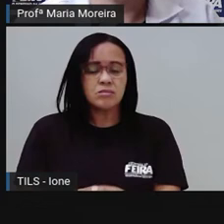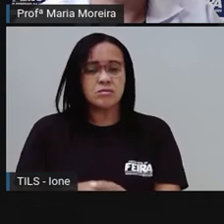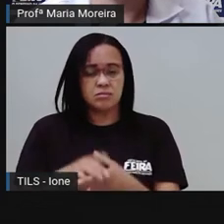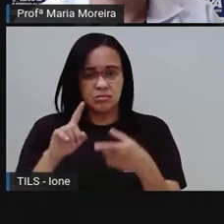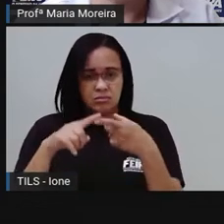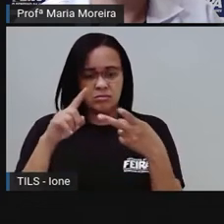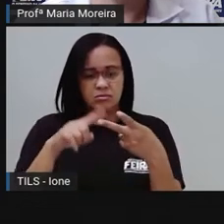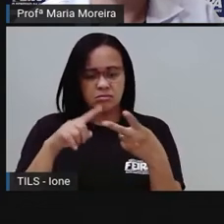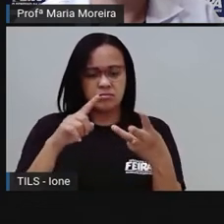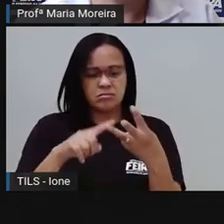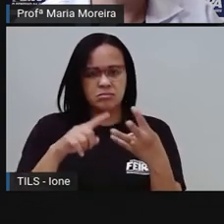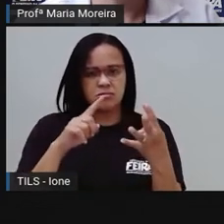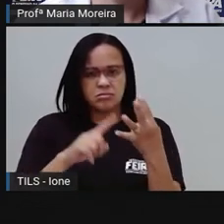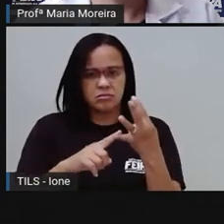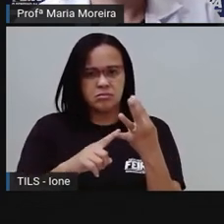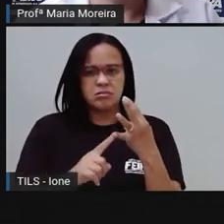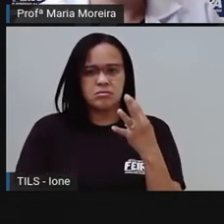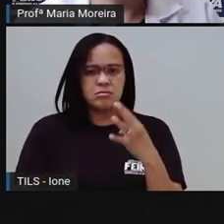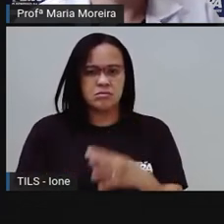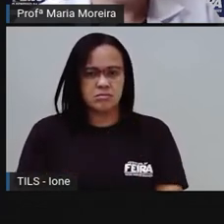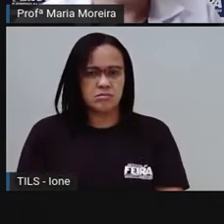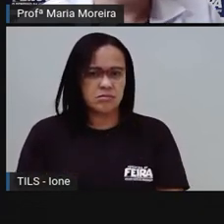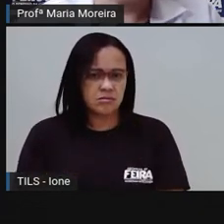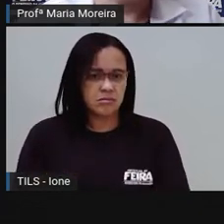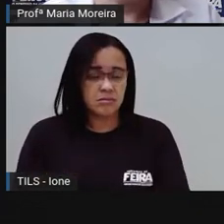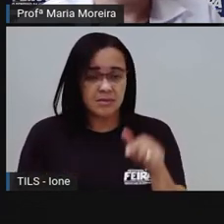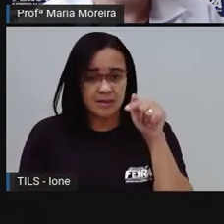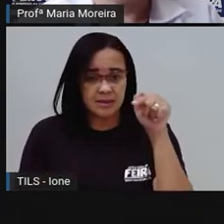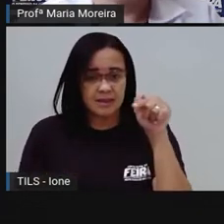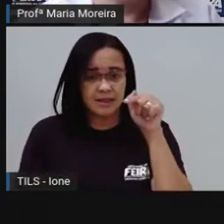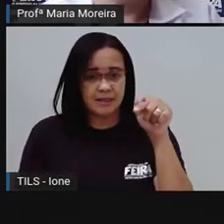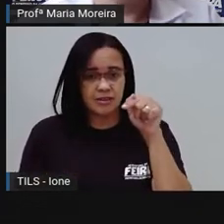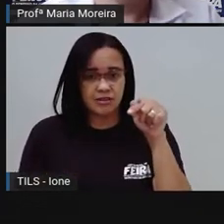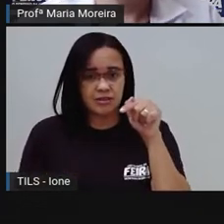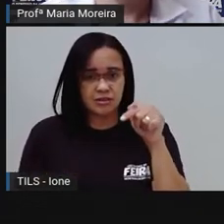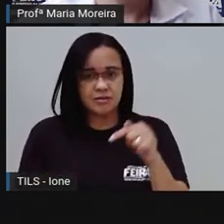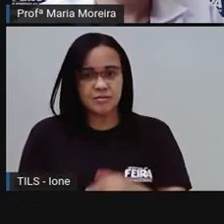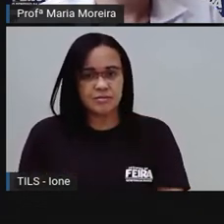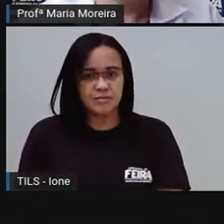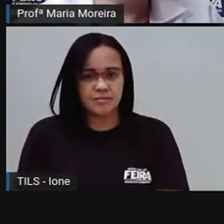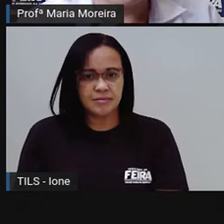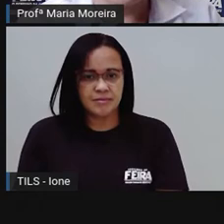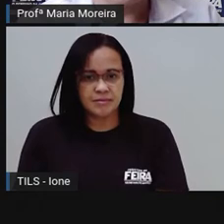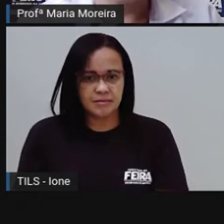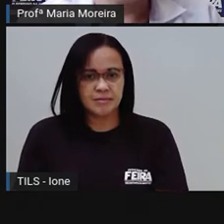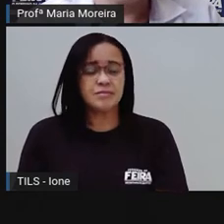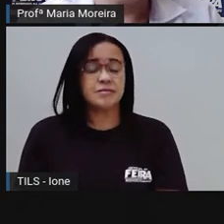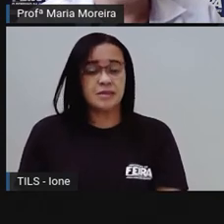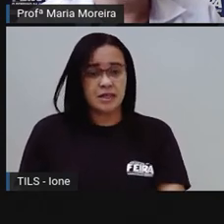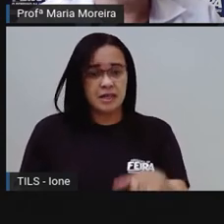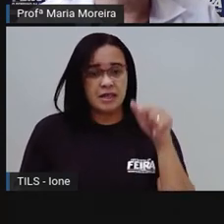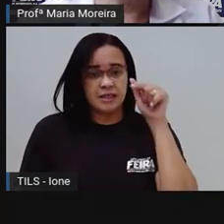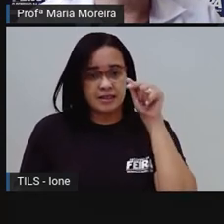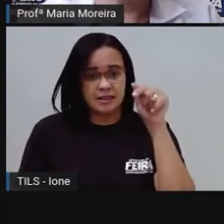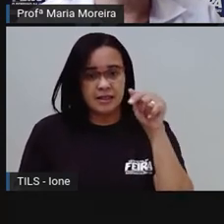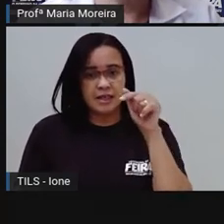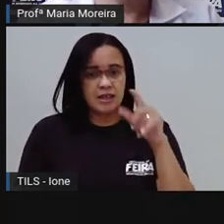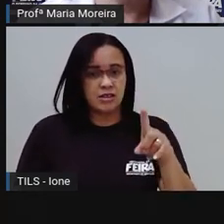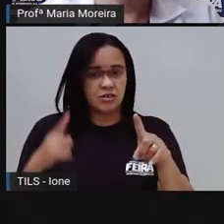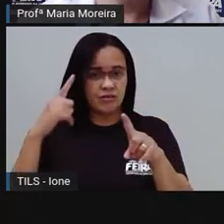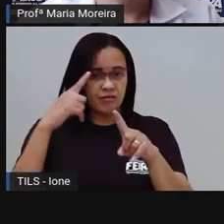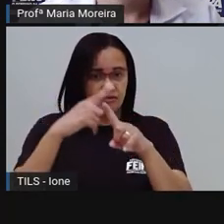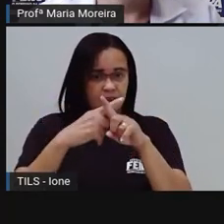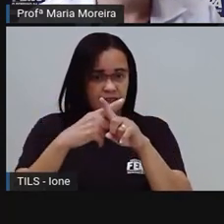dois, três, quatro, cinco, seis, sete. Será o quê, ó? Sete. Quantas vezes?